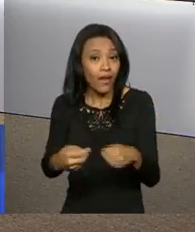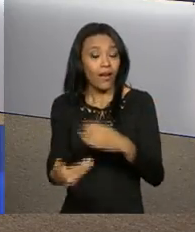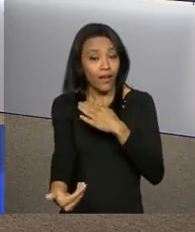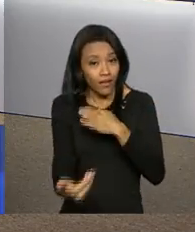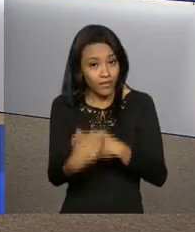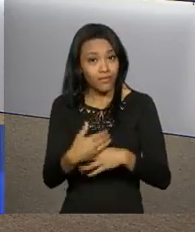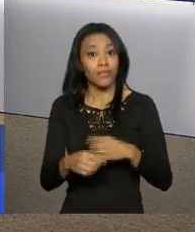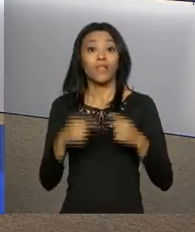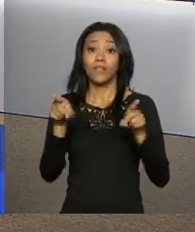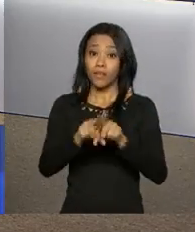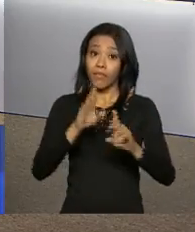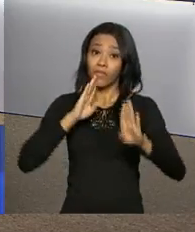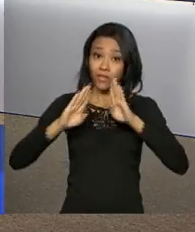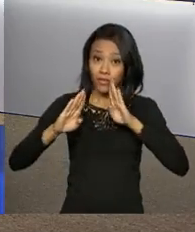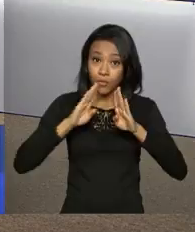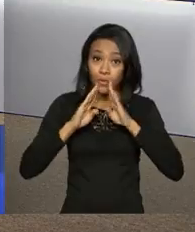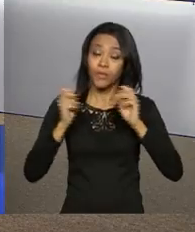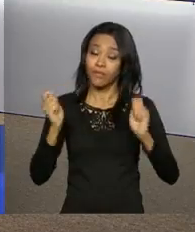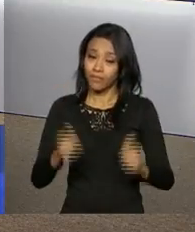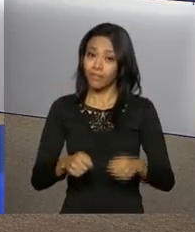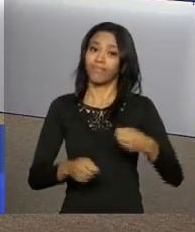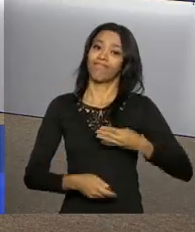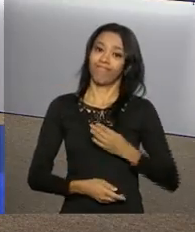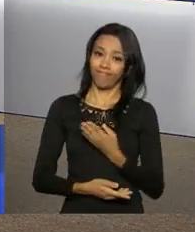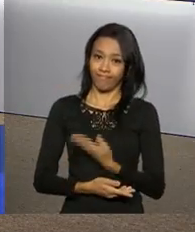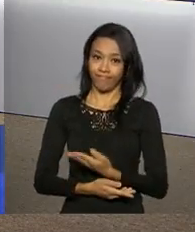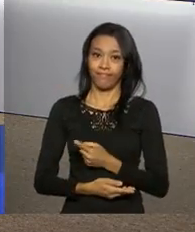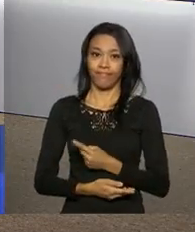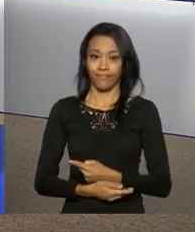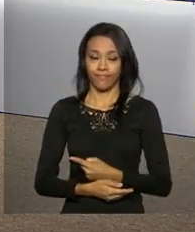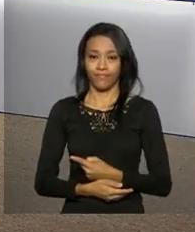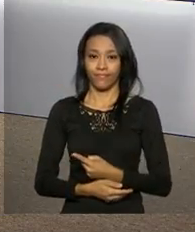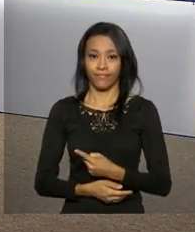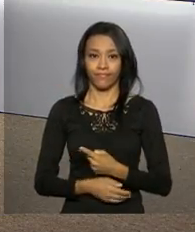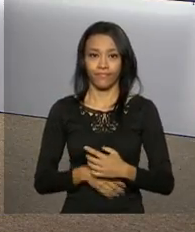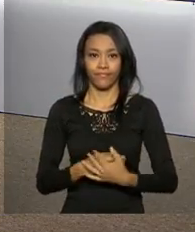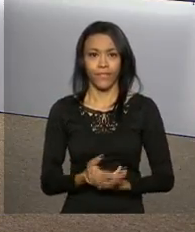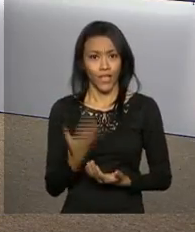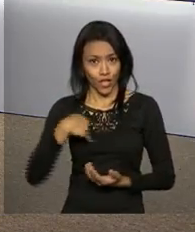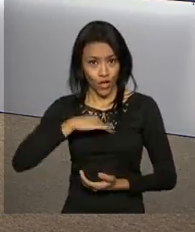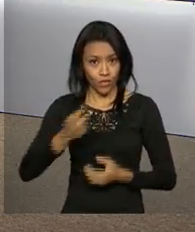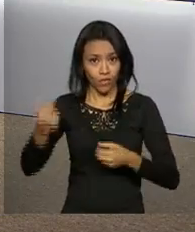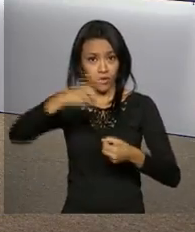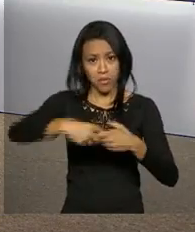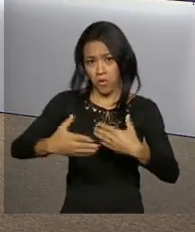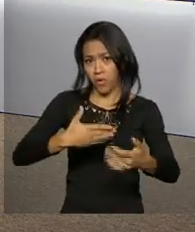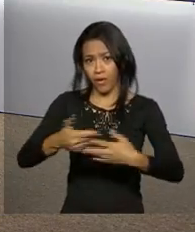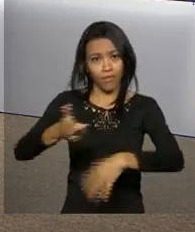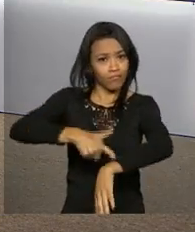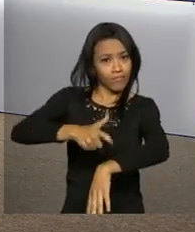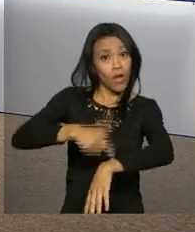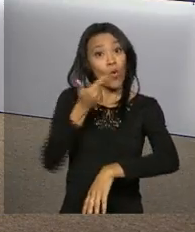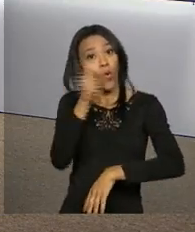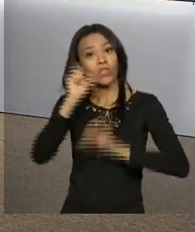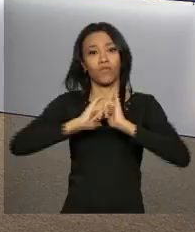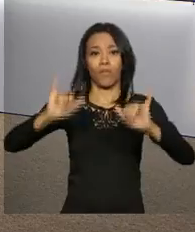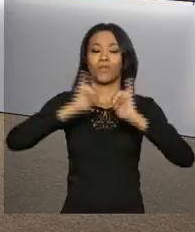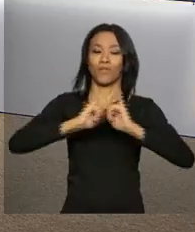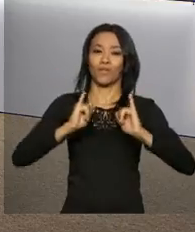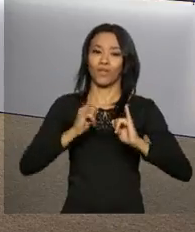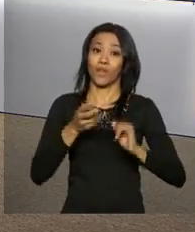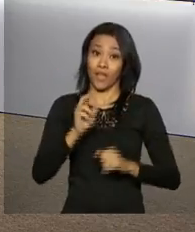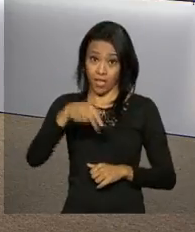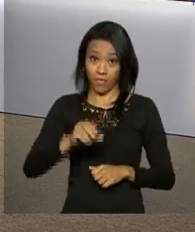E o nosso Facebook, facebook.com.br. E nós voltamos a qualquer momento com outras informações.